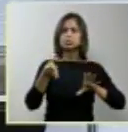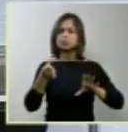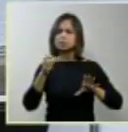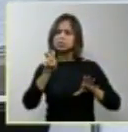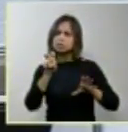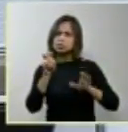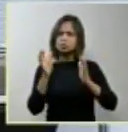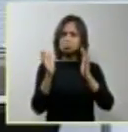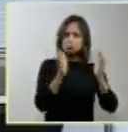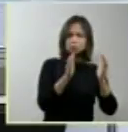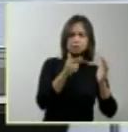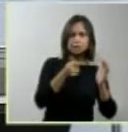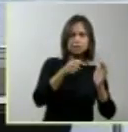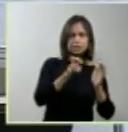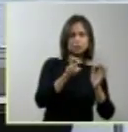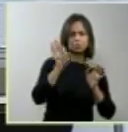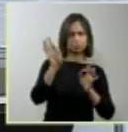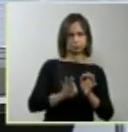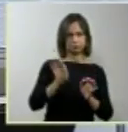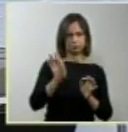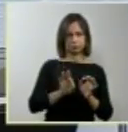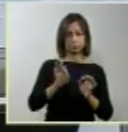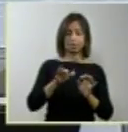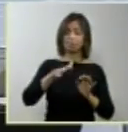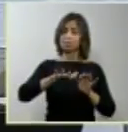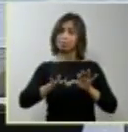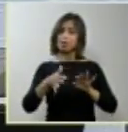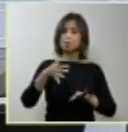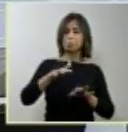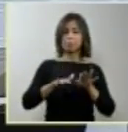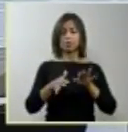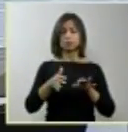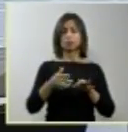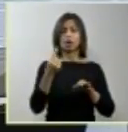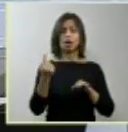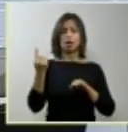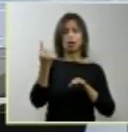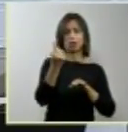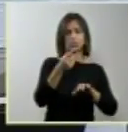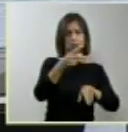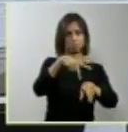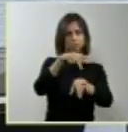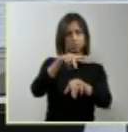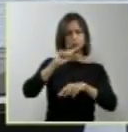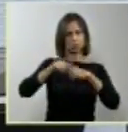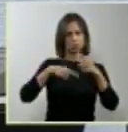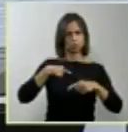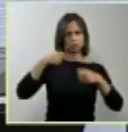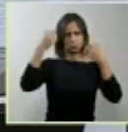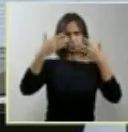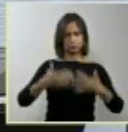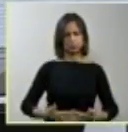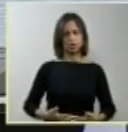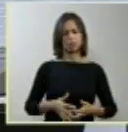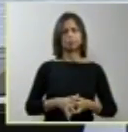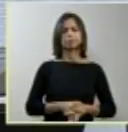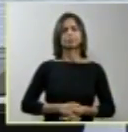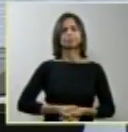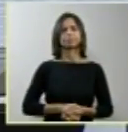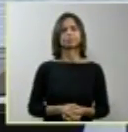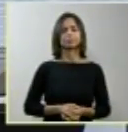dependem da legislação de cada país. E eu posso explicar depois aonde isto chega.